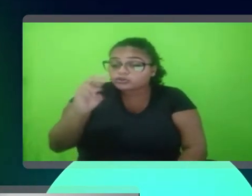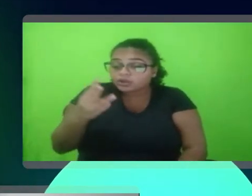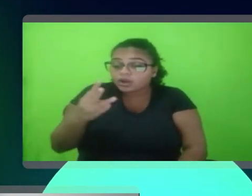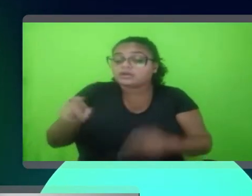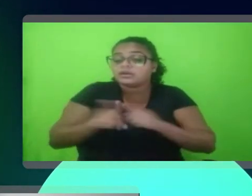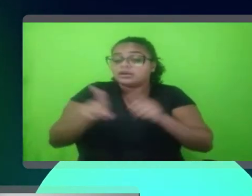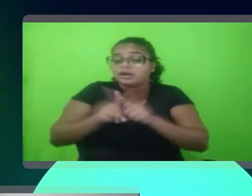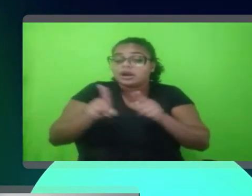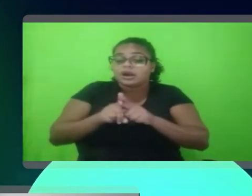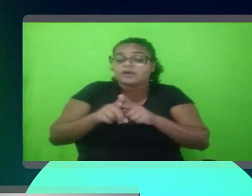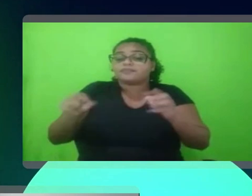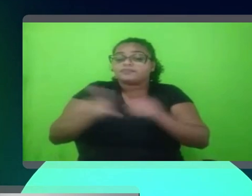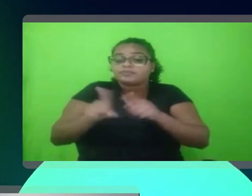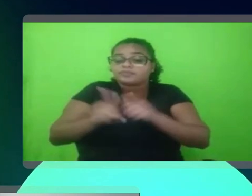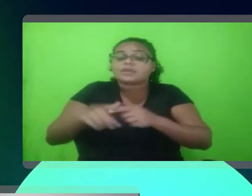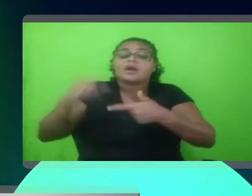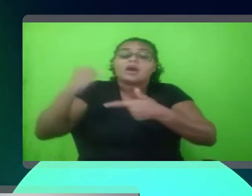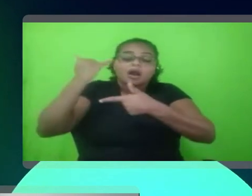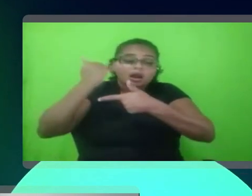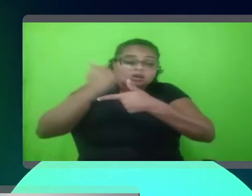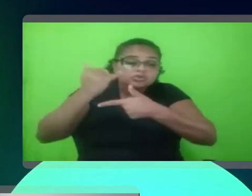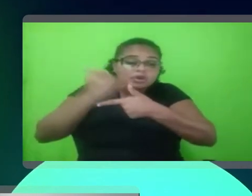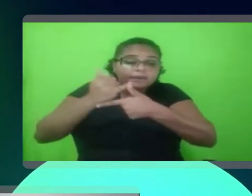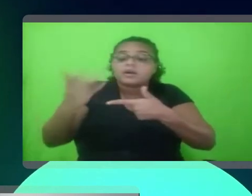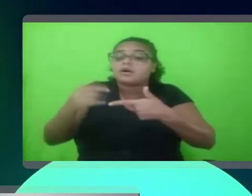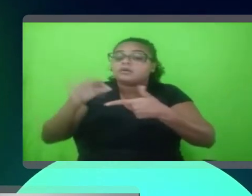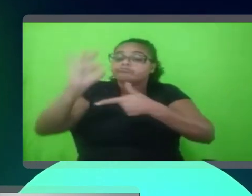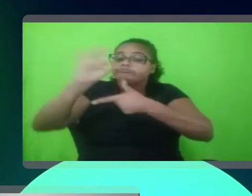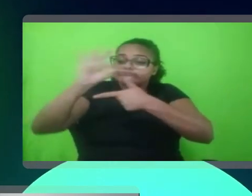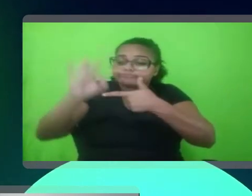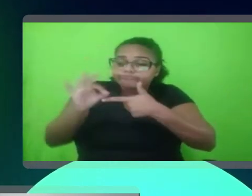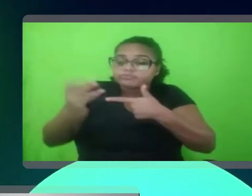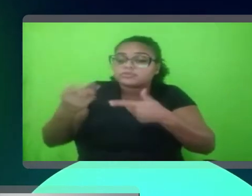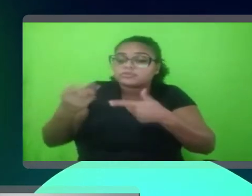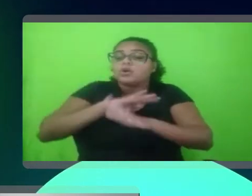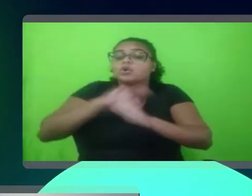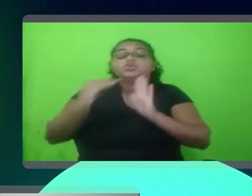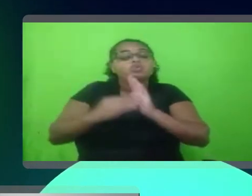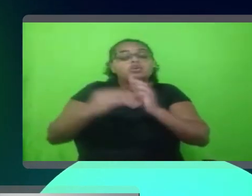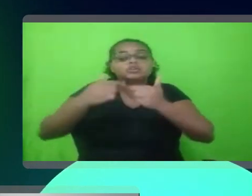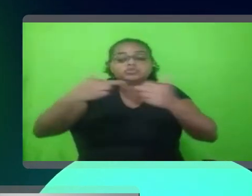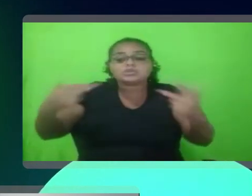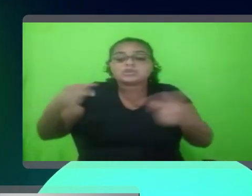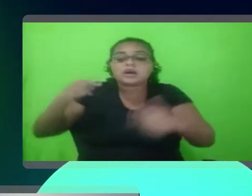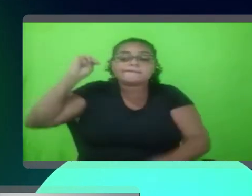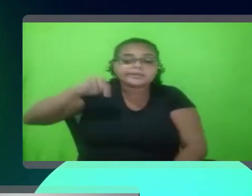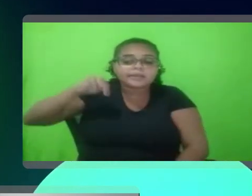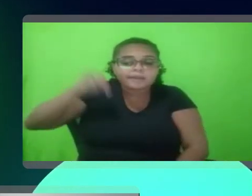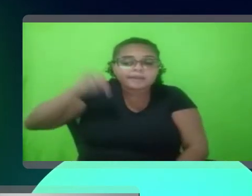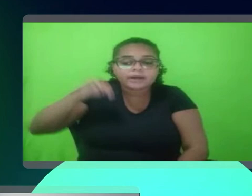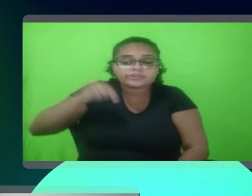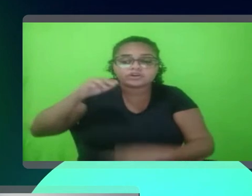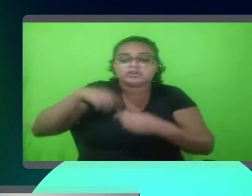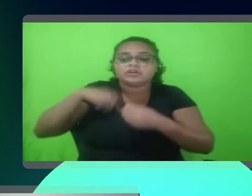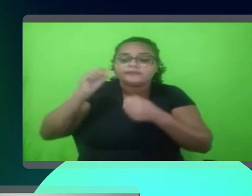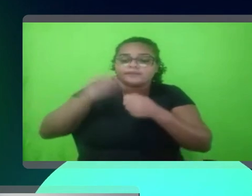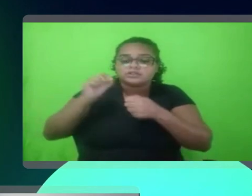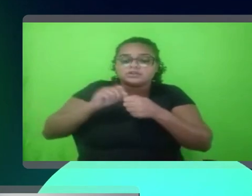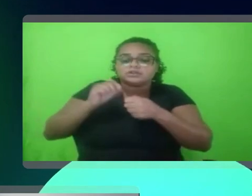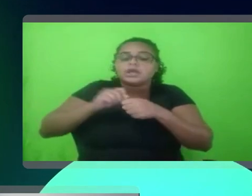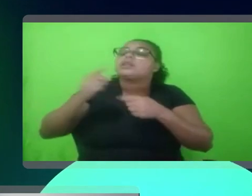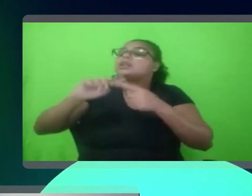2, álgebra linear, álgebra, análise real, né, todo esse tipo de coisa aí que o pessoal da matemática está acostumado a fazer.